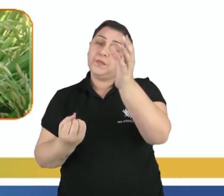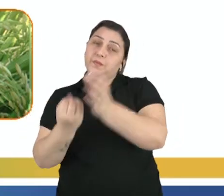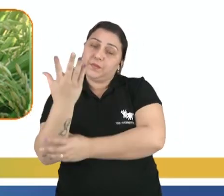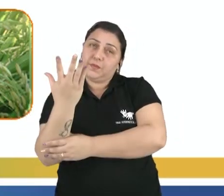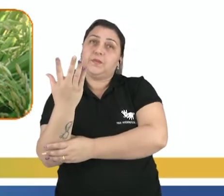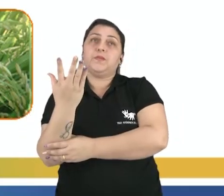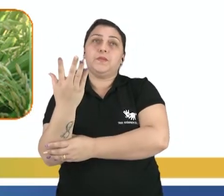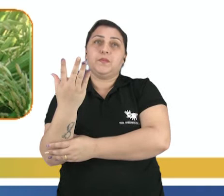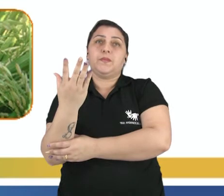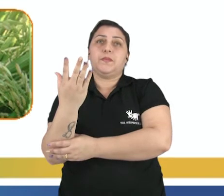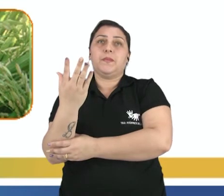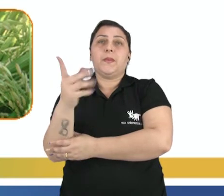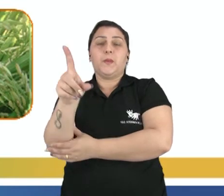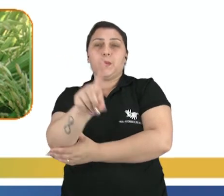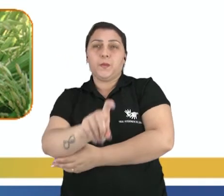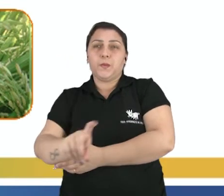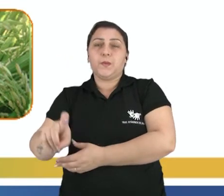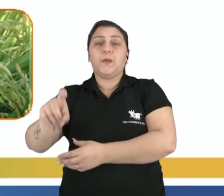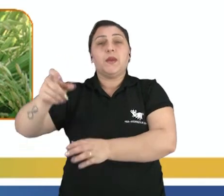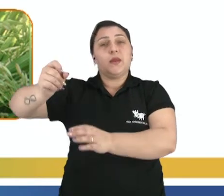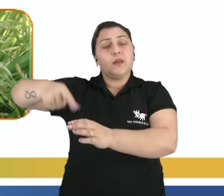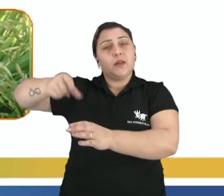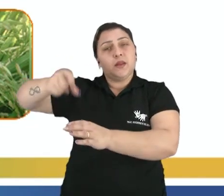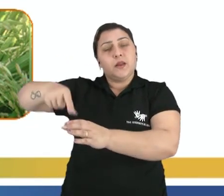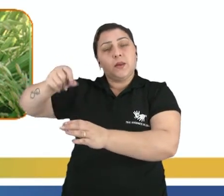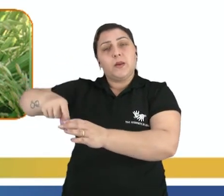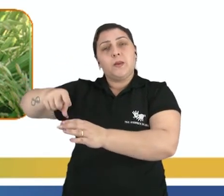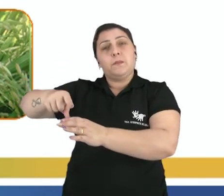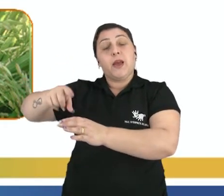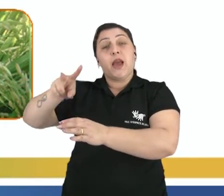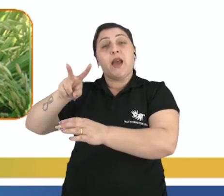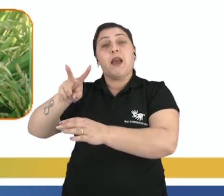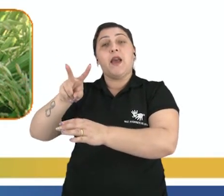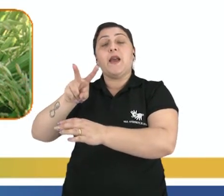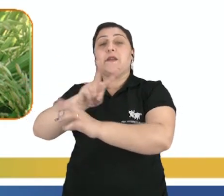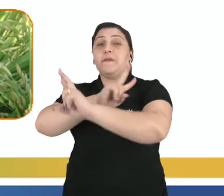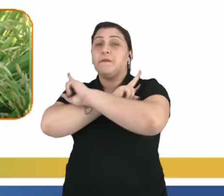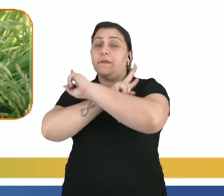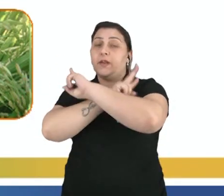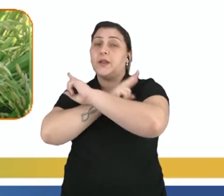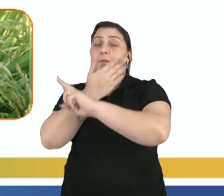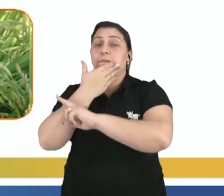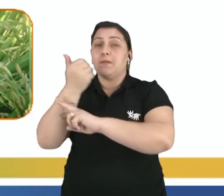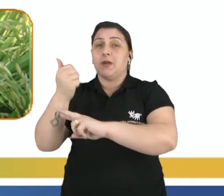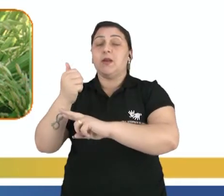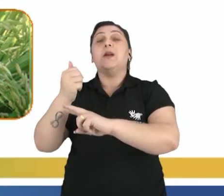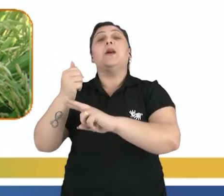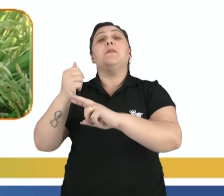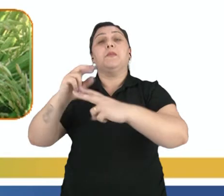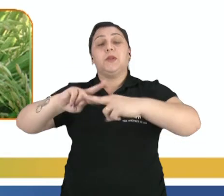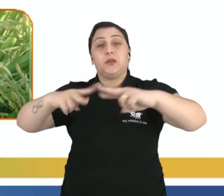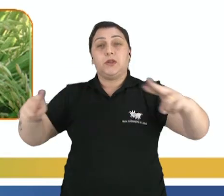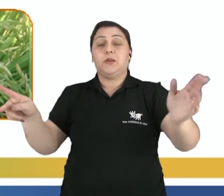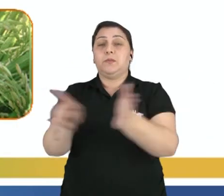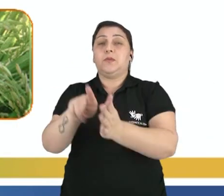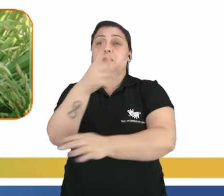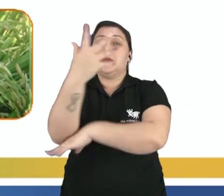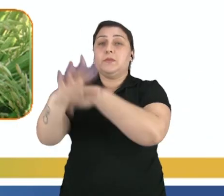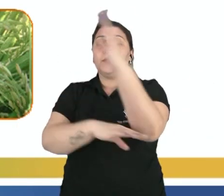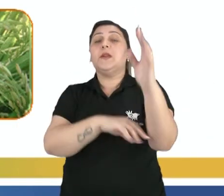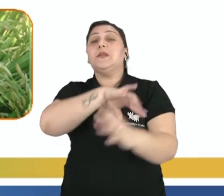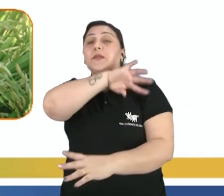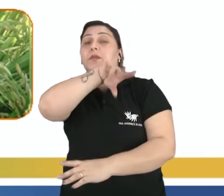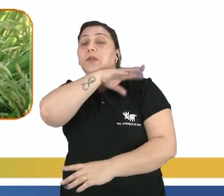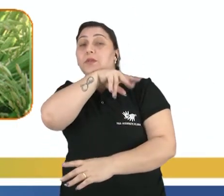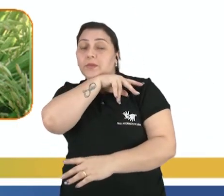insumos, tal como fertilizantes, sementes, agrotóxicos, melhoramento genético de plantas e também de animais,